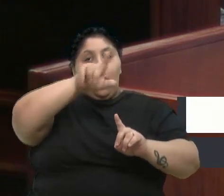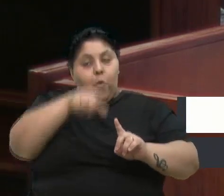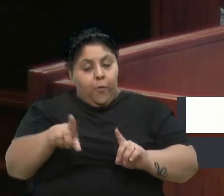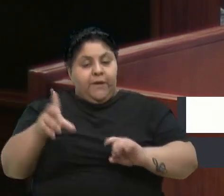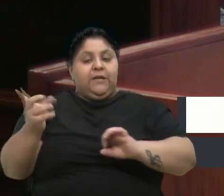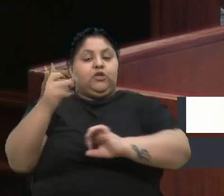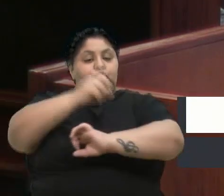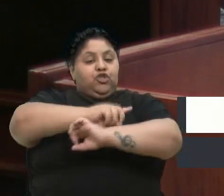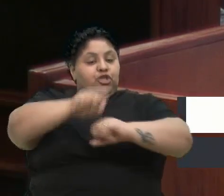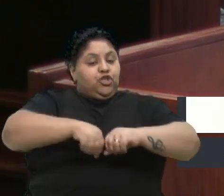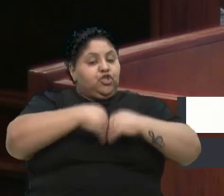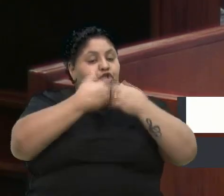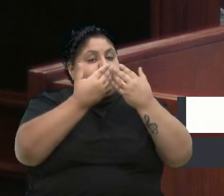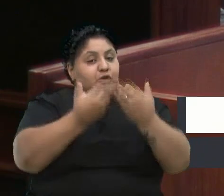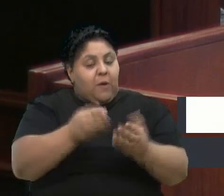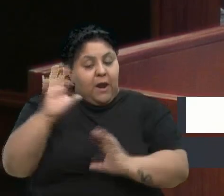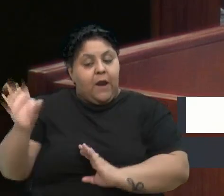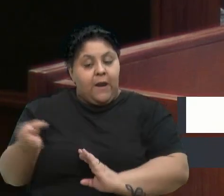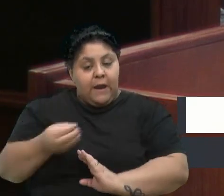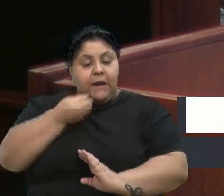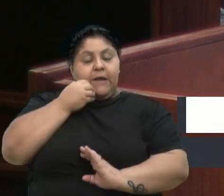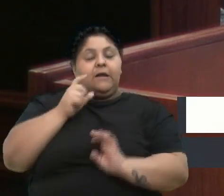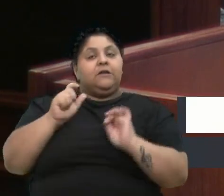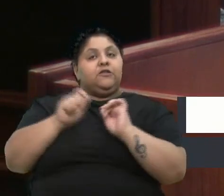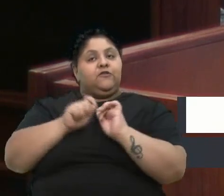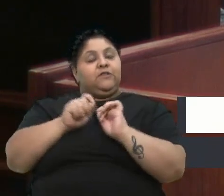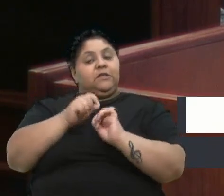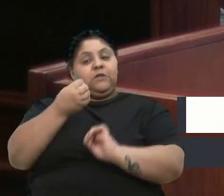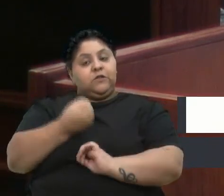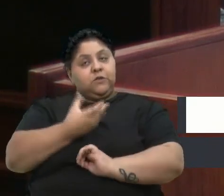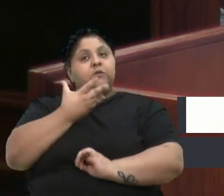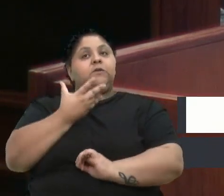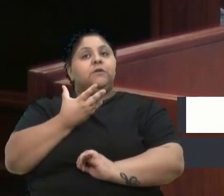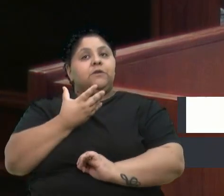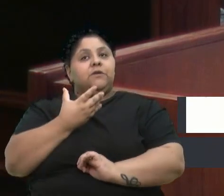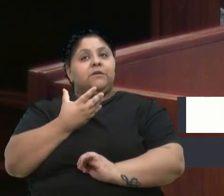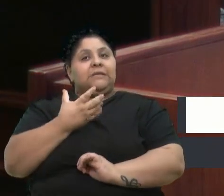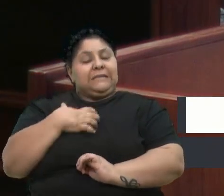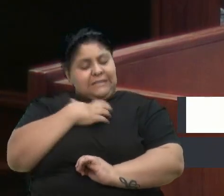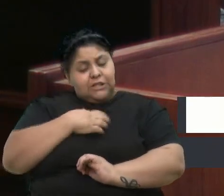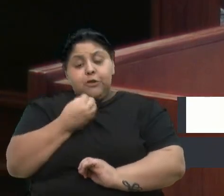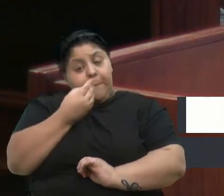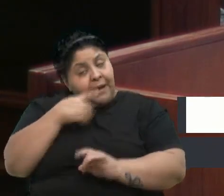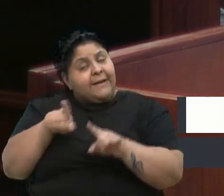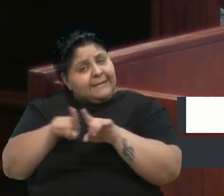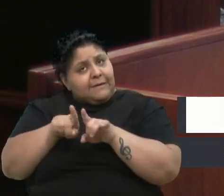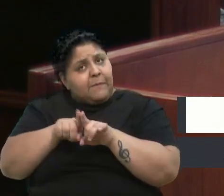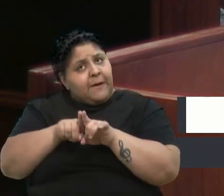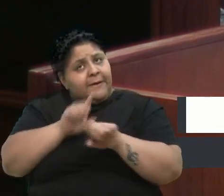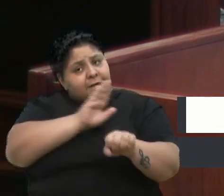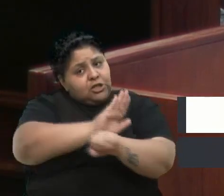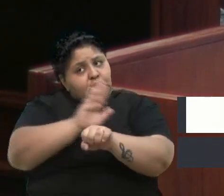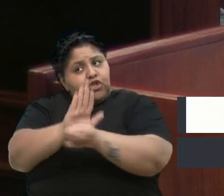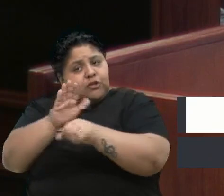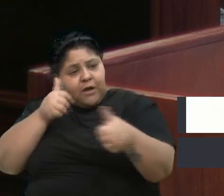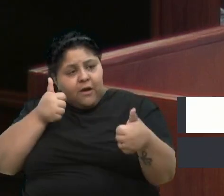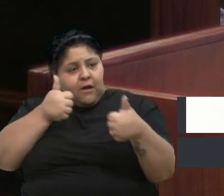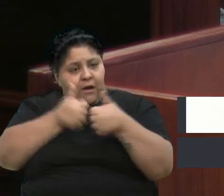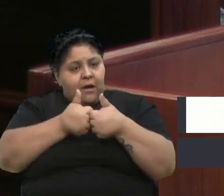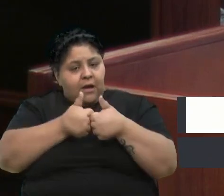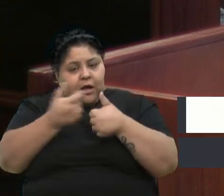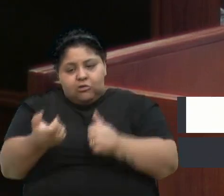de Doar é uma oportunidade de fazer o bem e de sentir bem, de ajudar o próximo e de